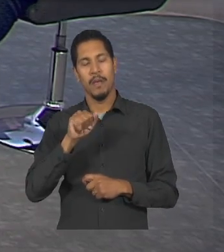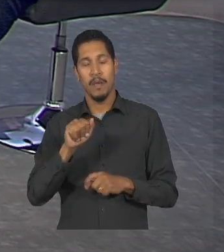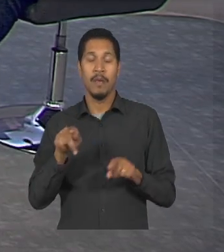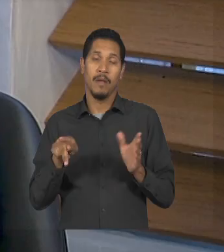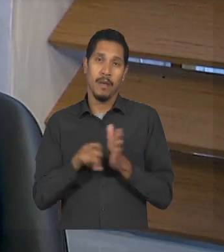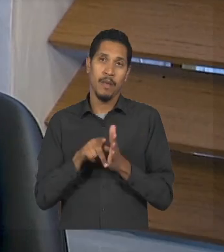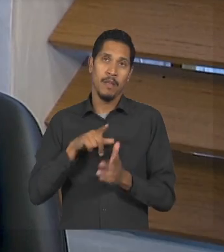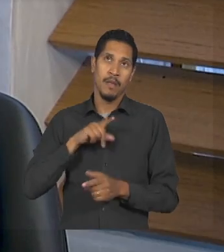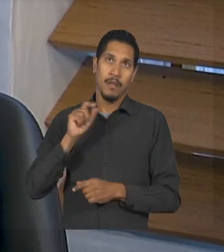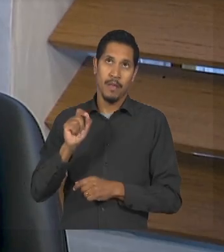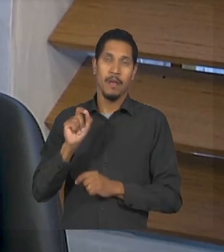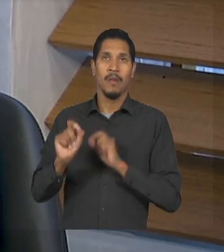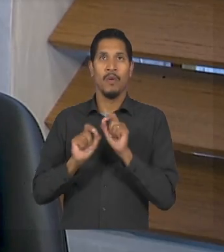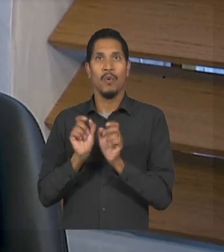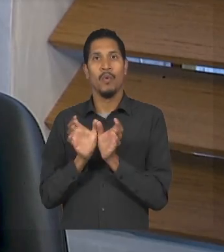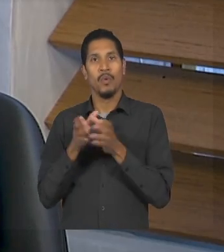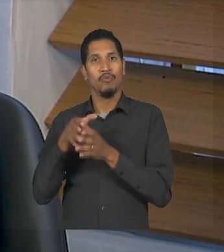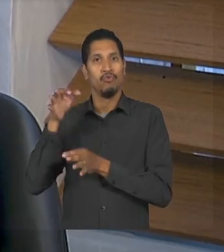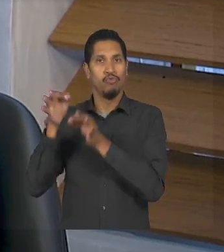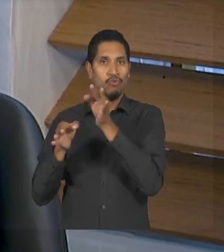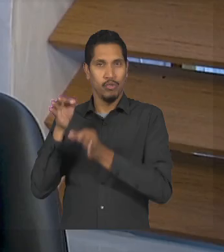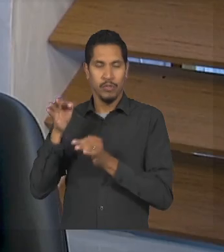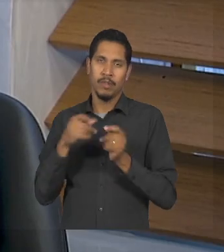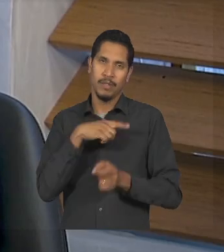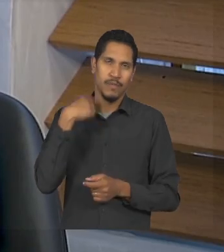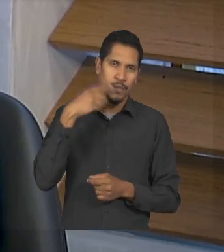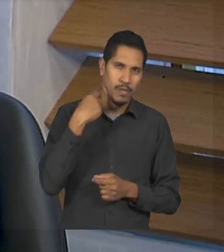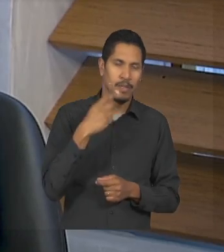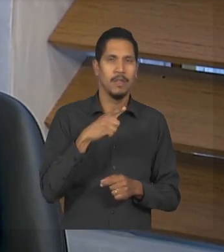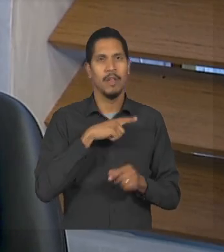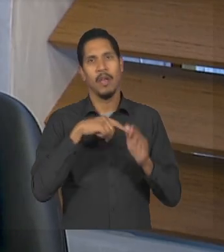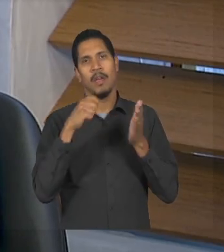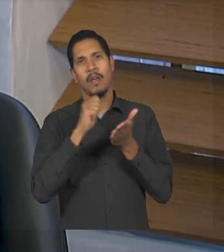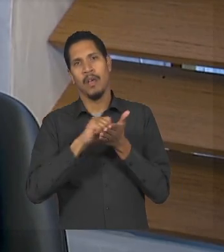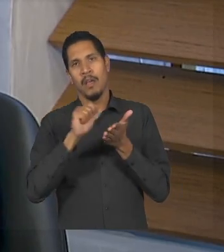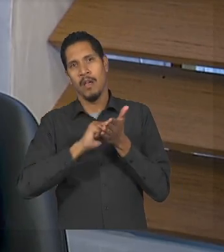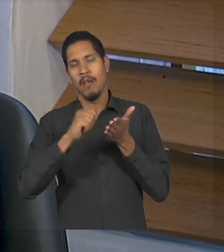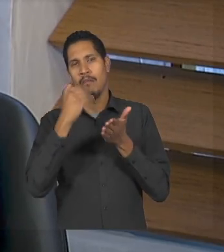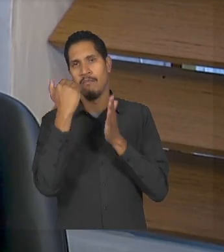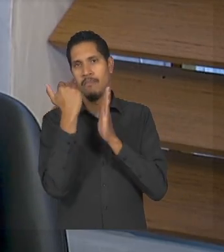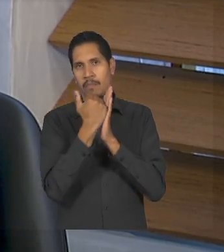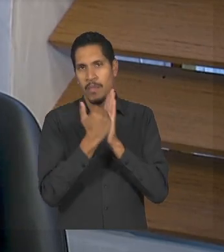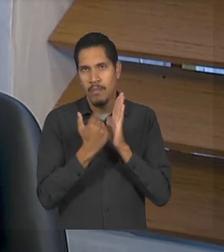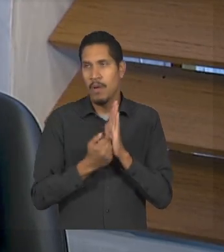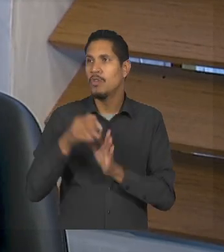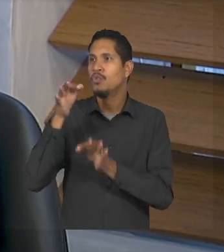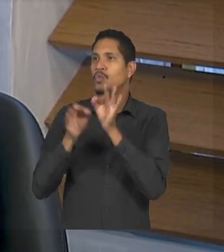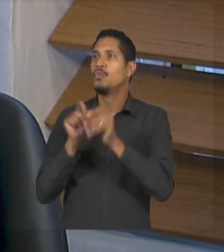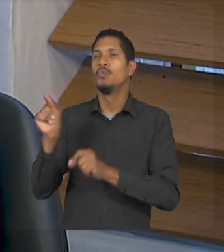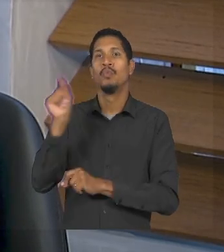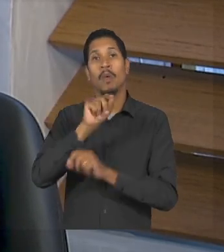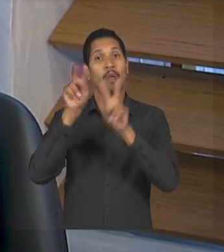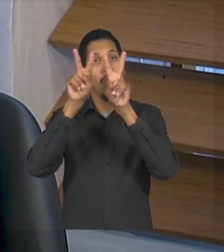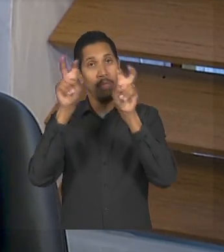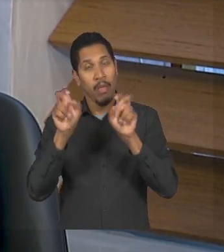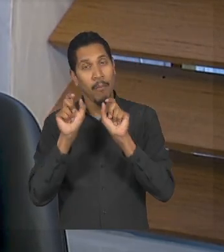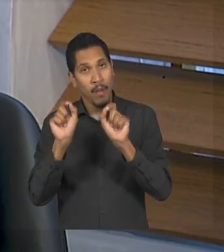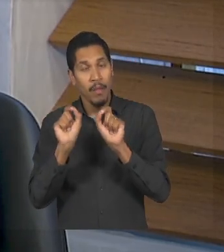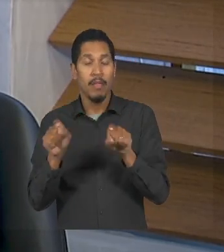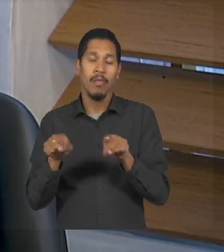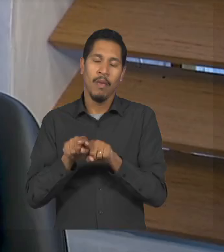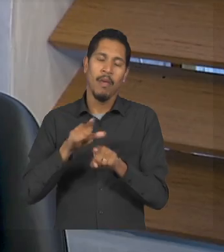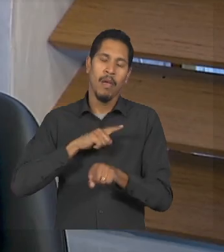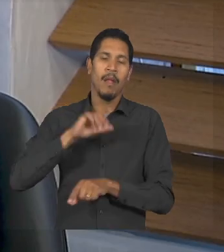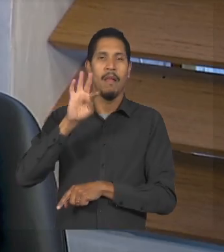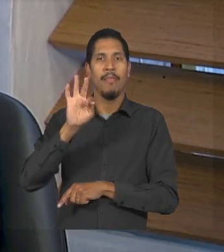época ele estava no conselho nacional de justiça e criou uma cartilha para os juízes a respeito do transtorno do